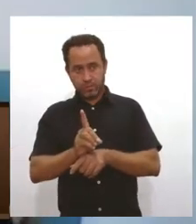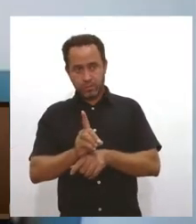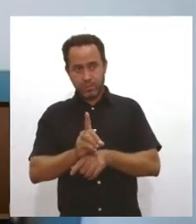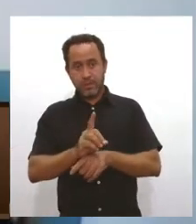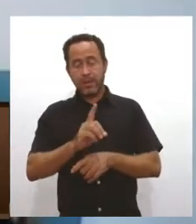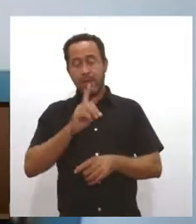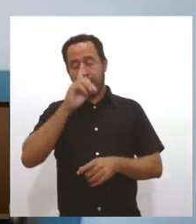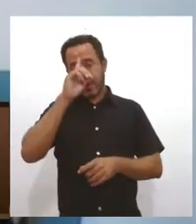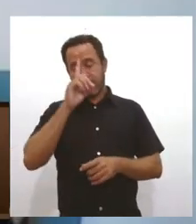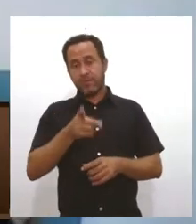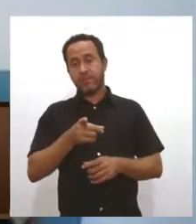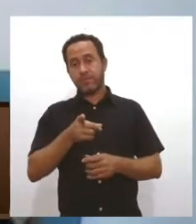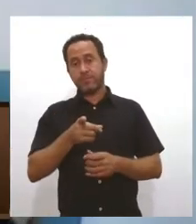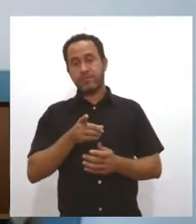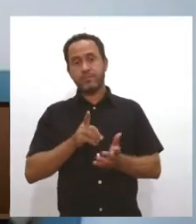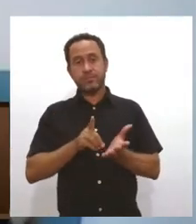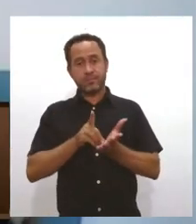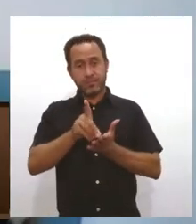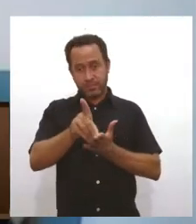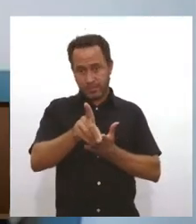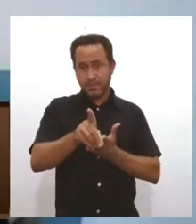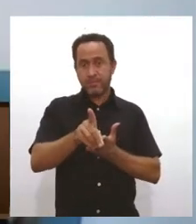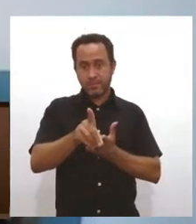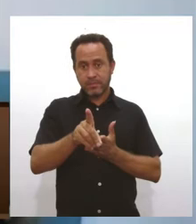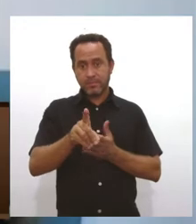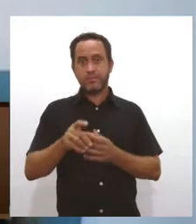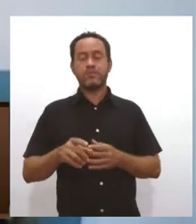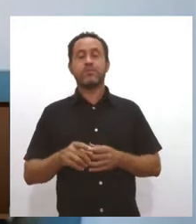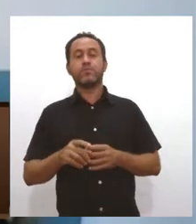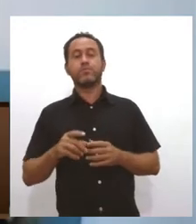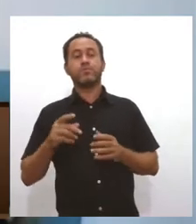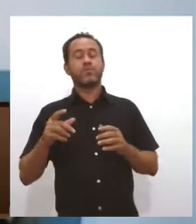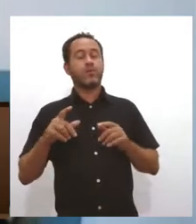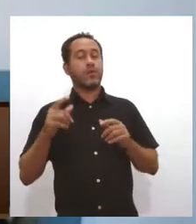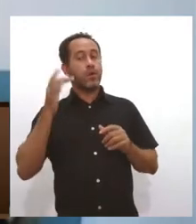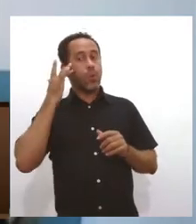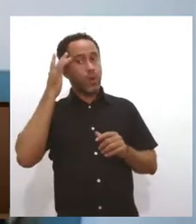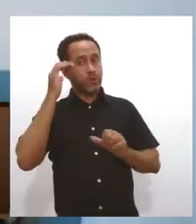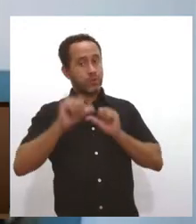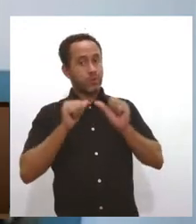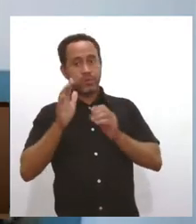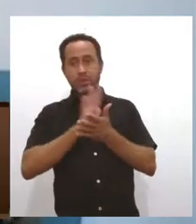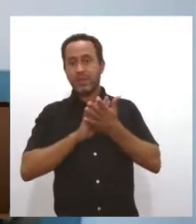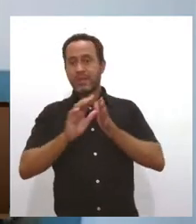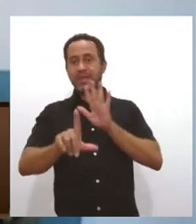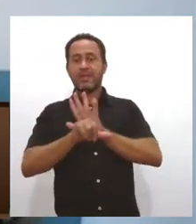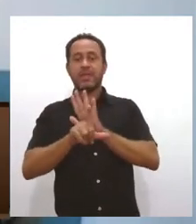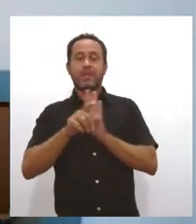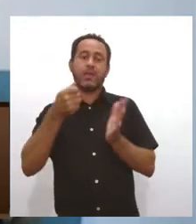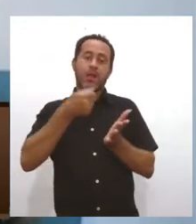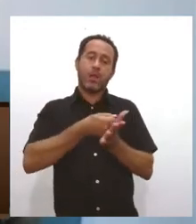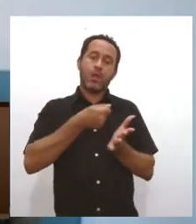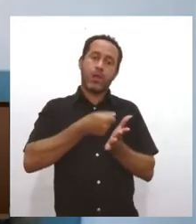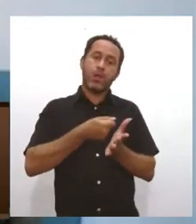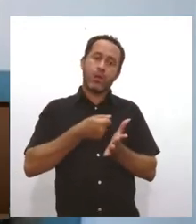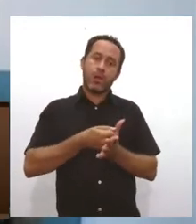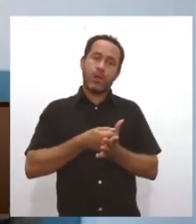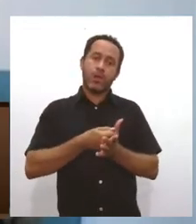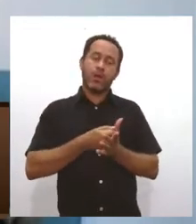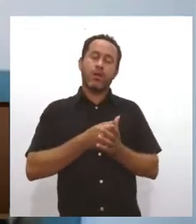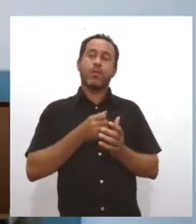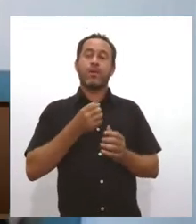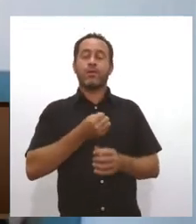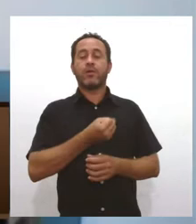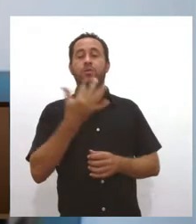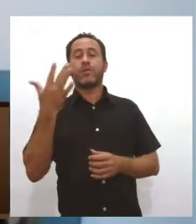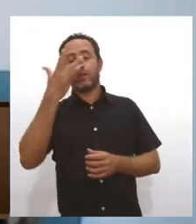né? E, salvo engano, não sei se mudou alguma coisa na legislação, mas ele é cobrado a partir de um número X de habitantes.